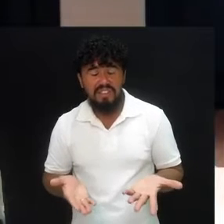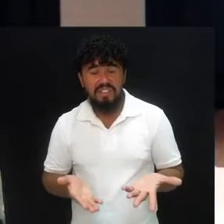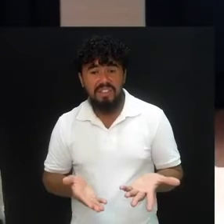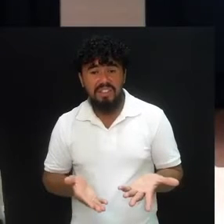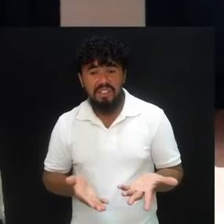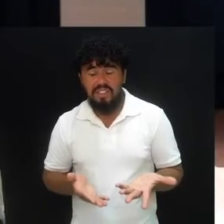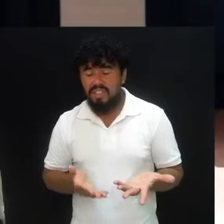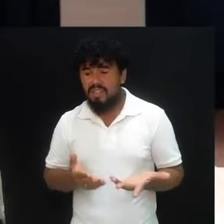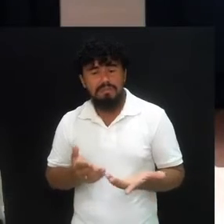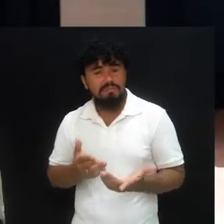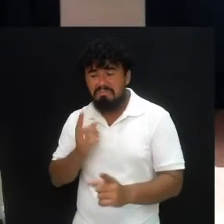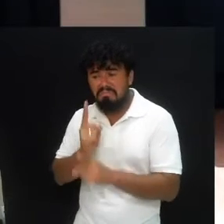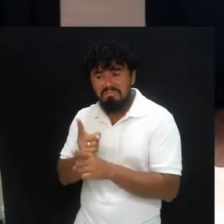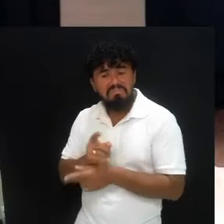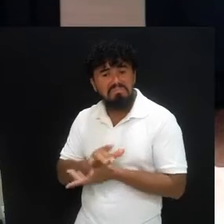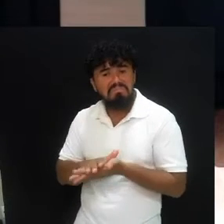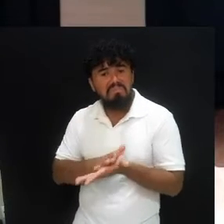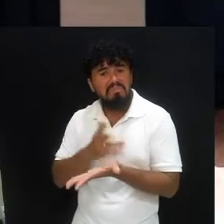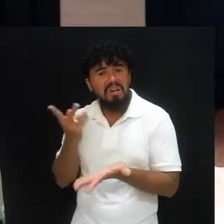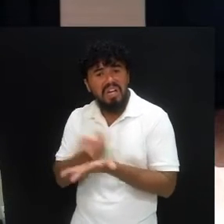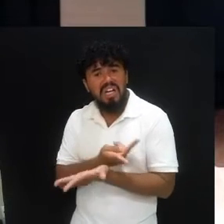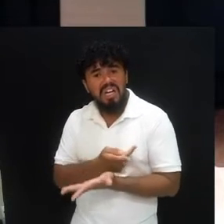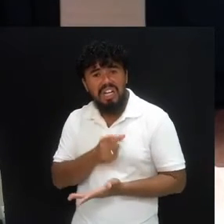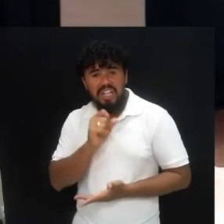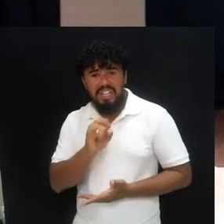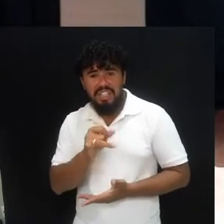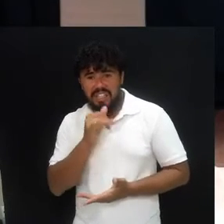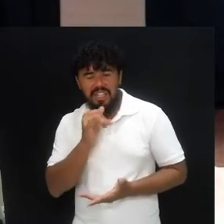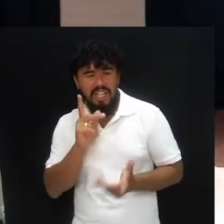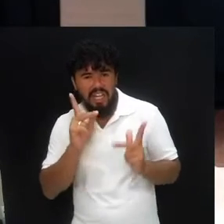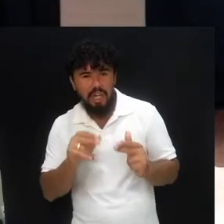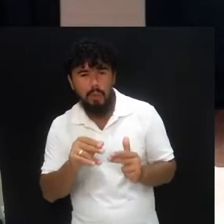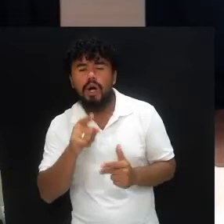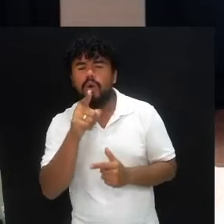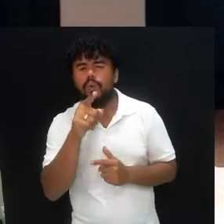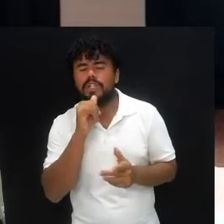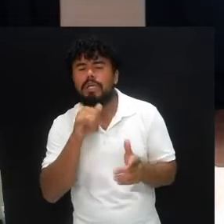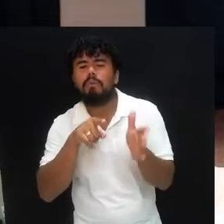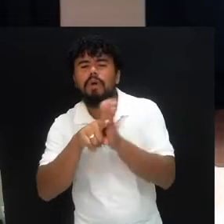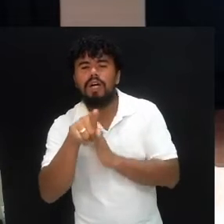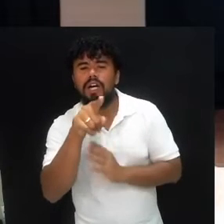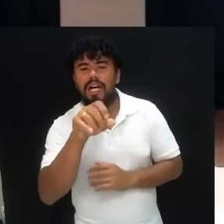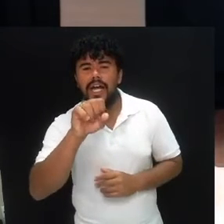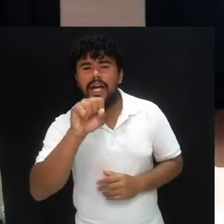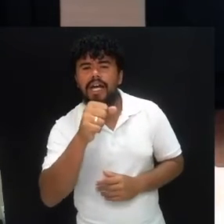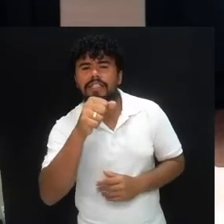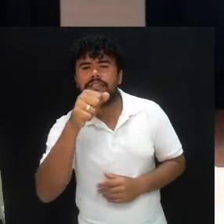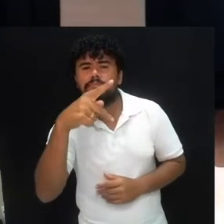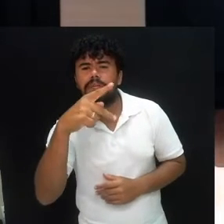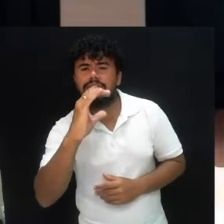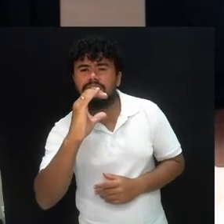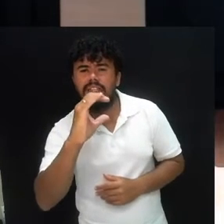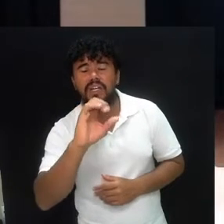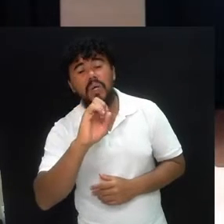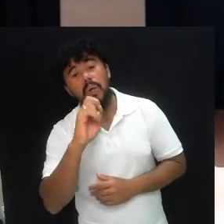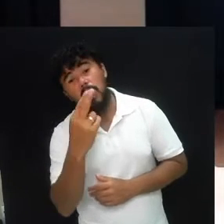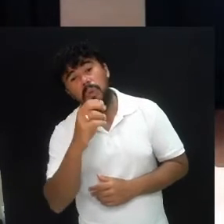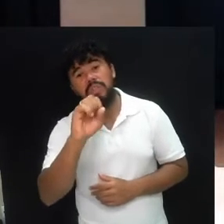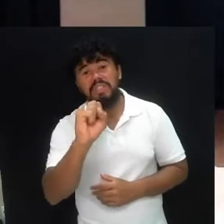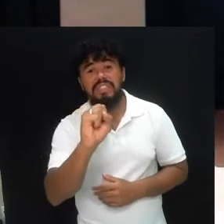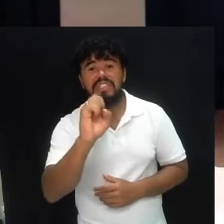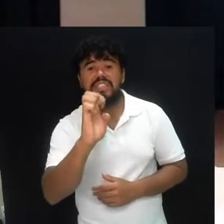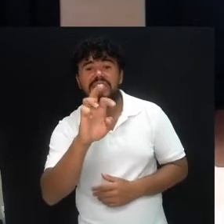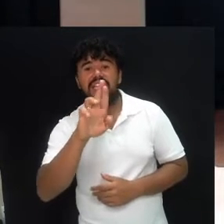não havia erro. Se puxava sua ficha hoje no SPC e no Serasa, como é está o seu background? Me diga,